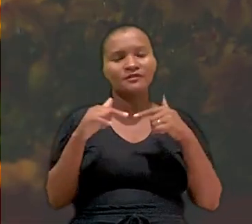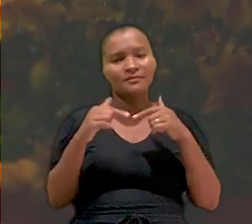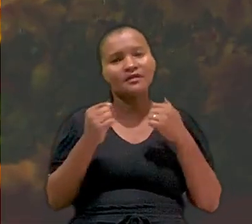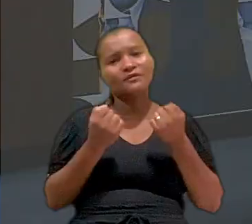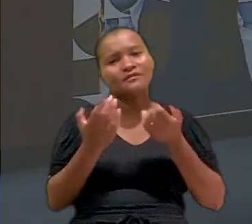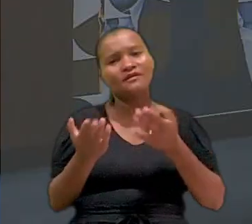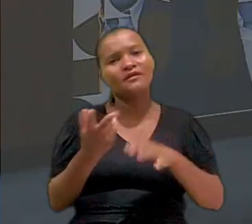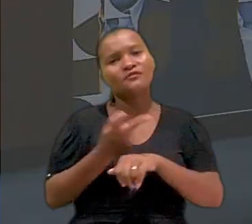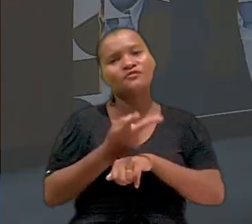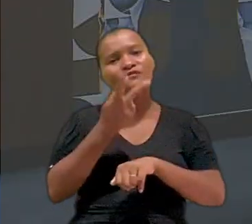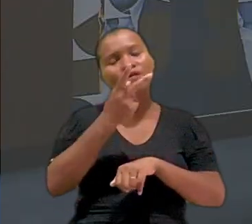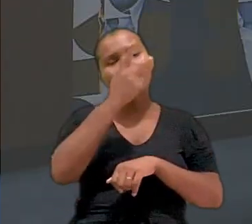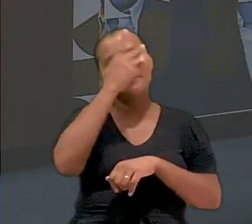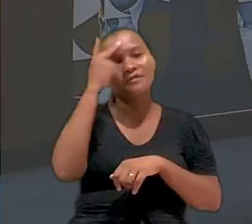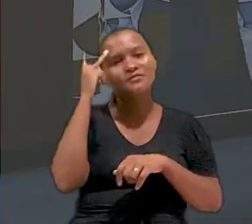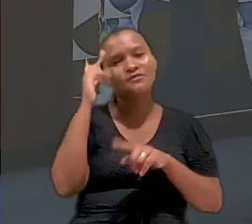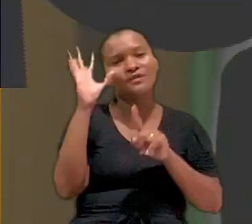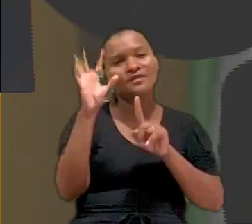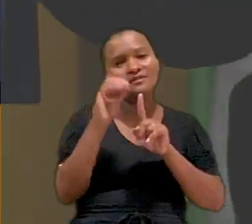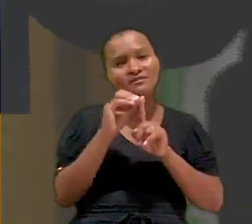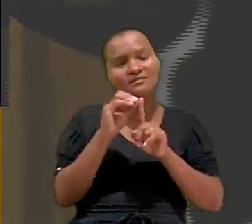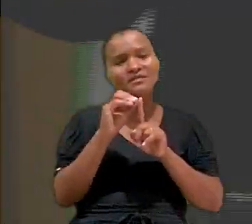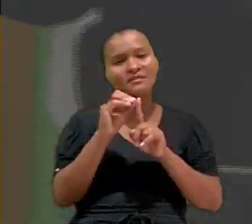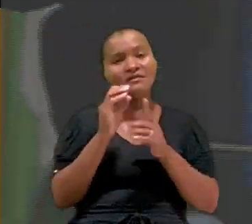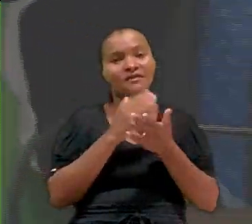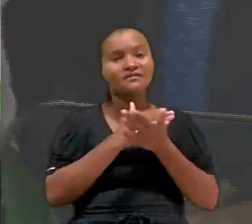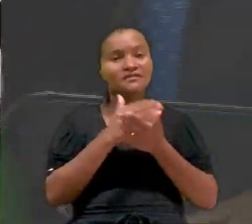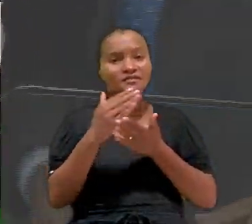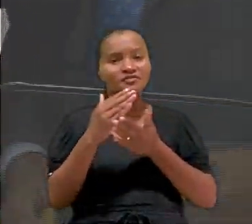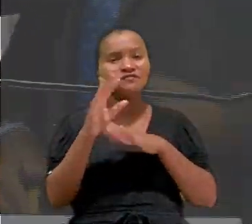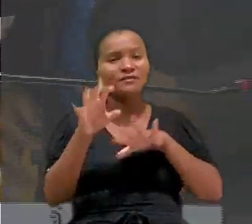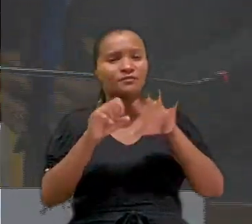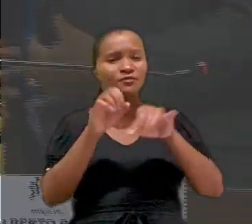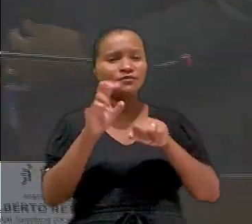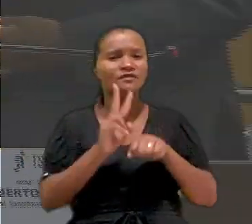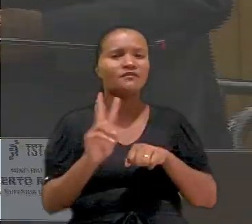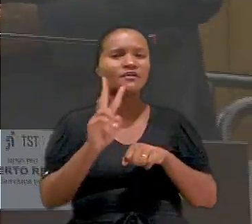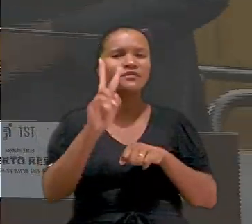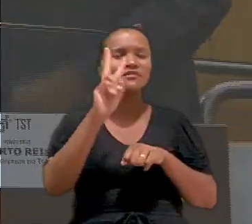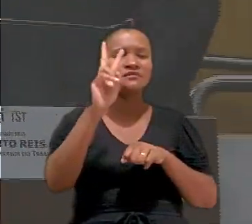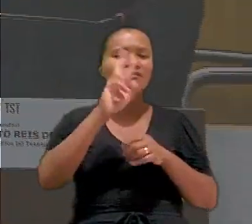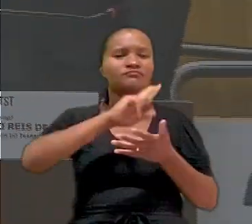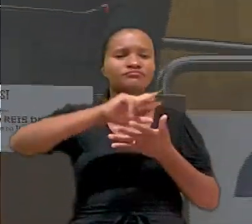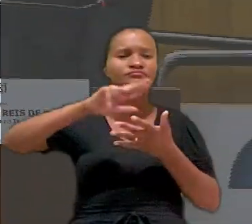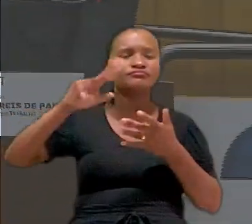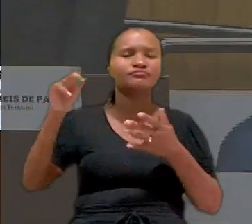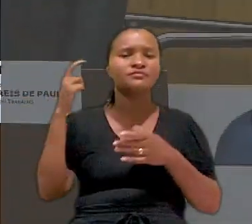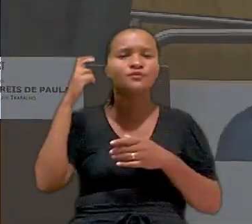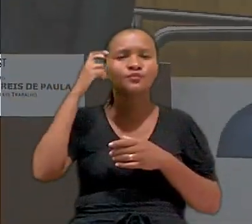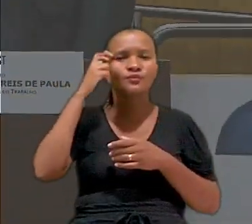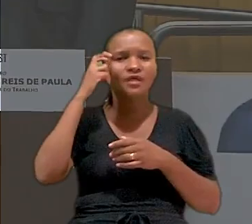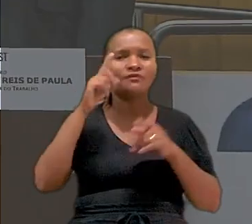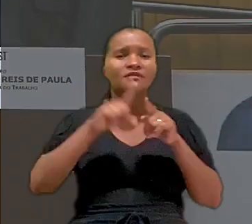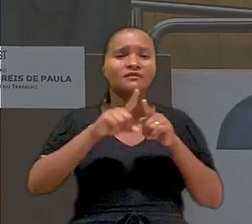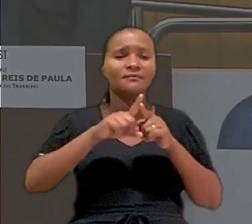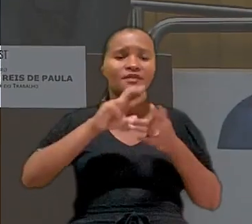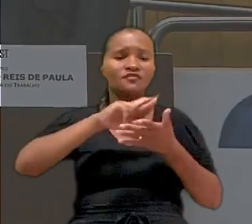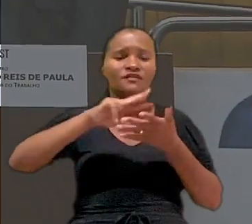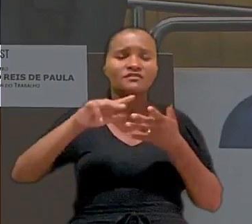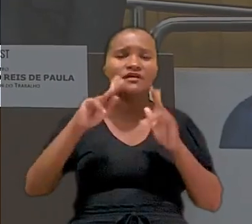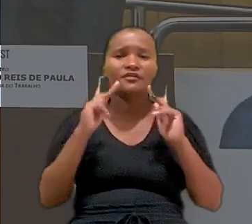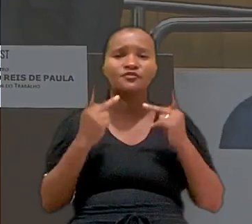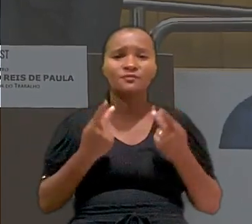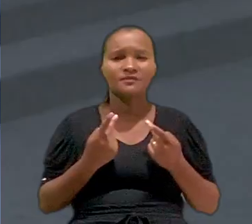Trabalho com a entrega do troféu Gente que Inspira. A iniciativa busca valorizar a pluralidade cultural e a